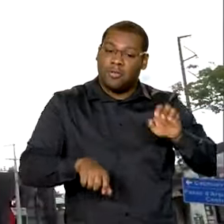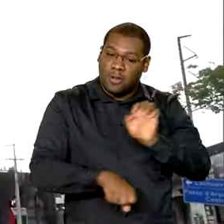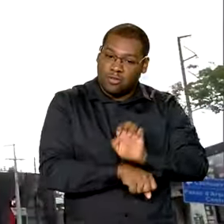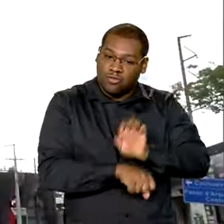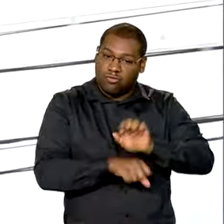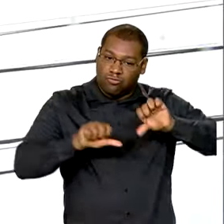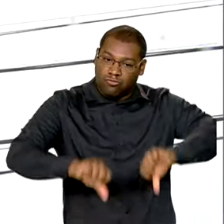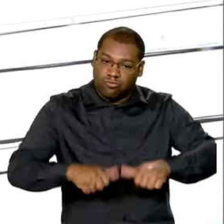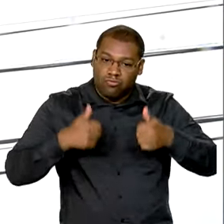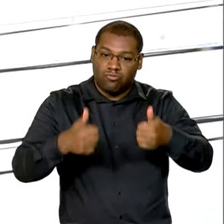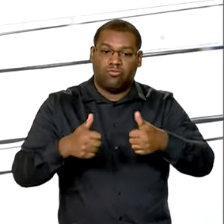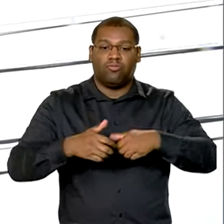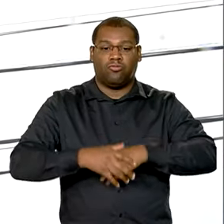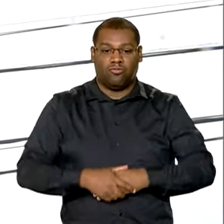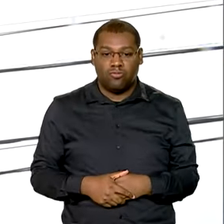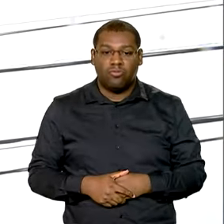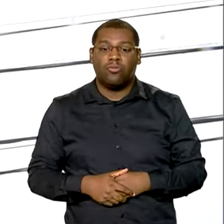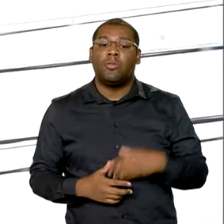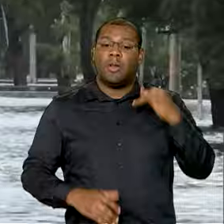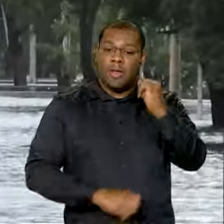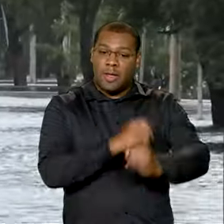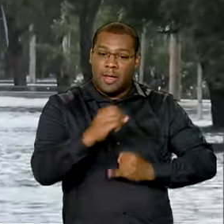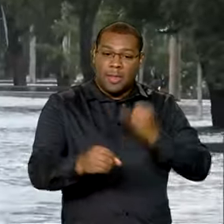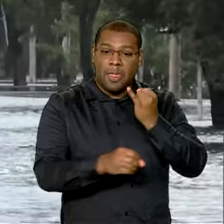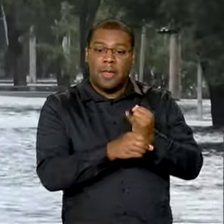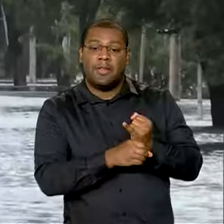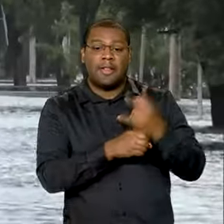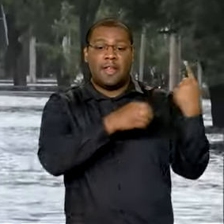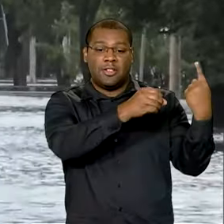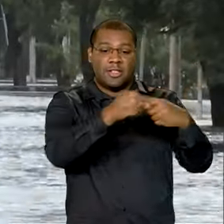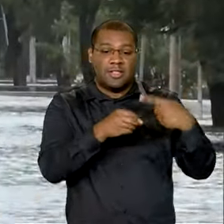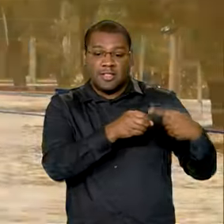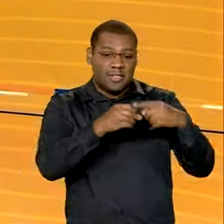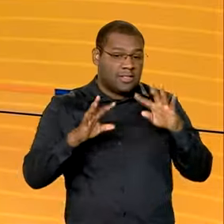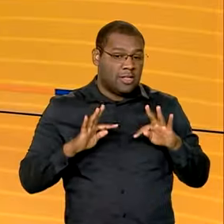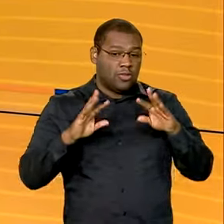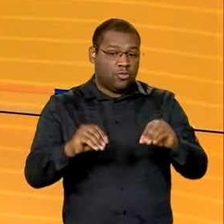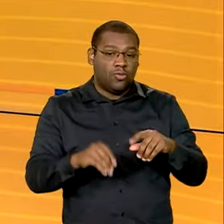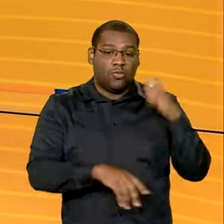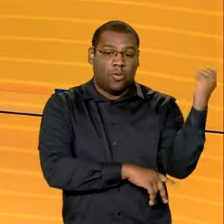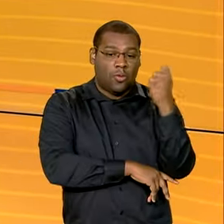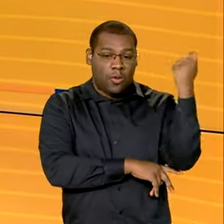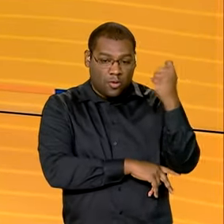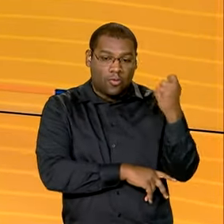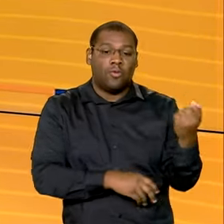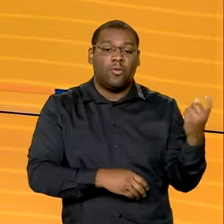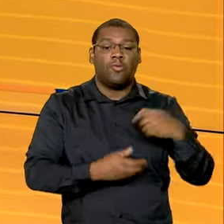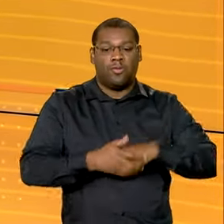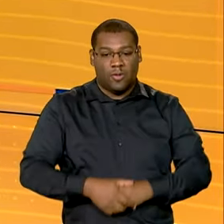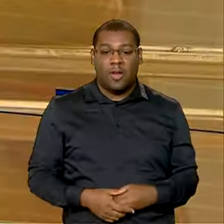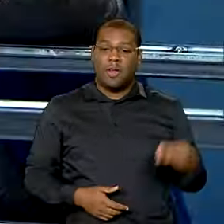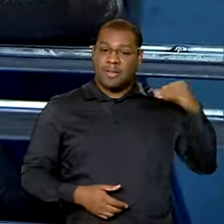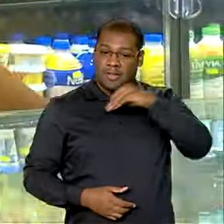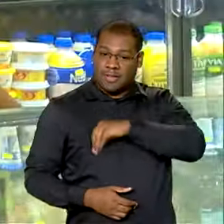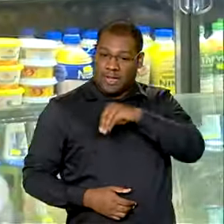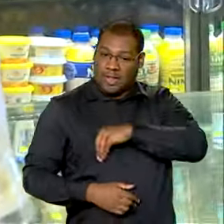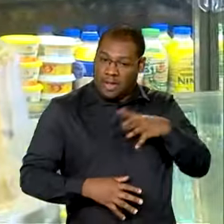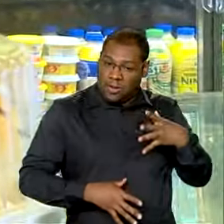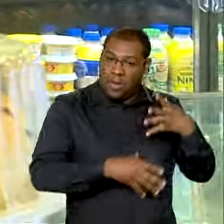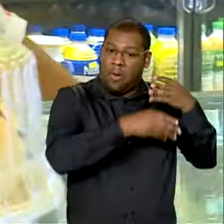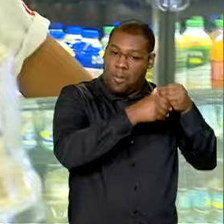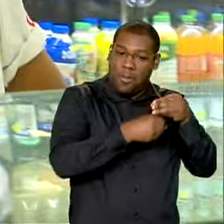Restabelecidos sinais de telefonia e internet em todas as cidades da região. Abono salarial antecipado.